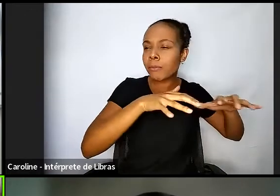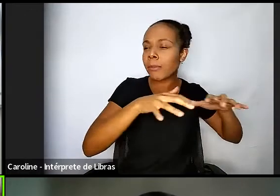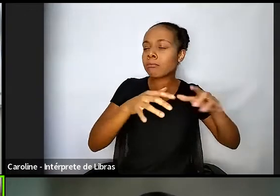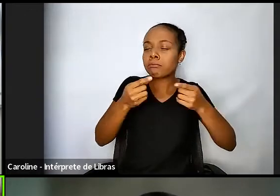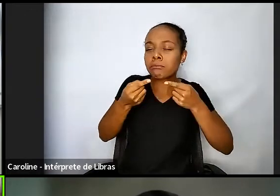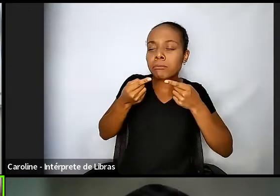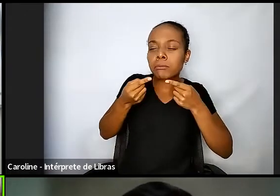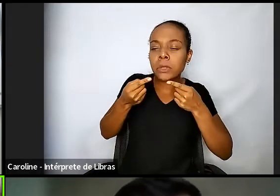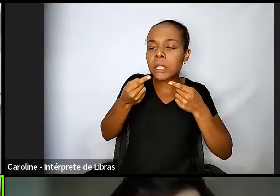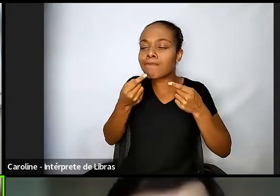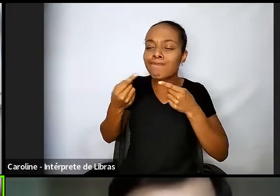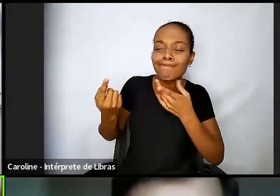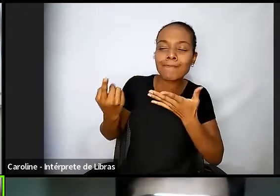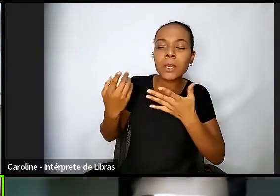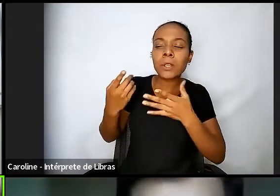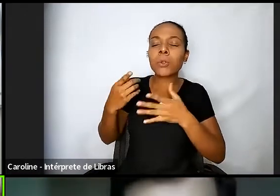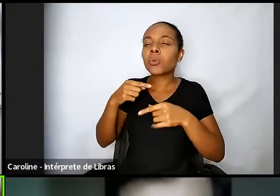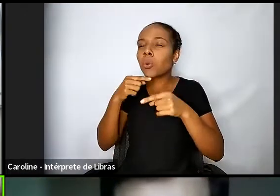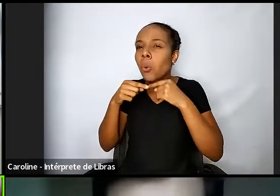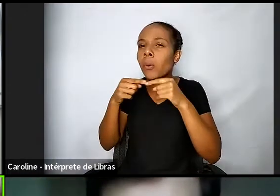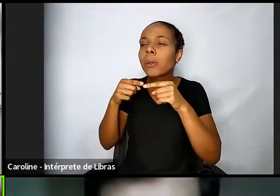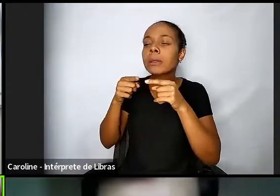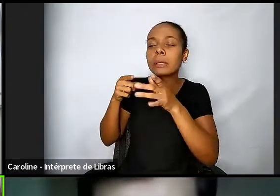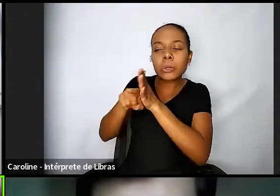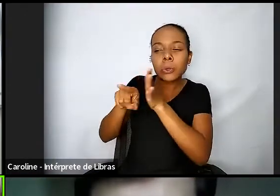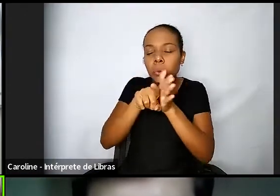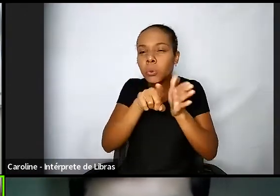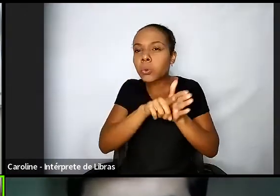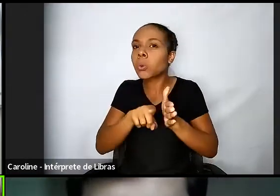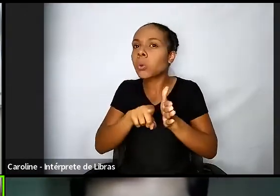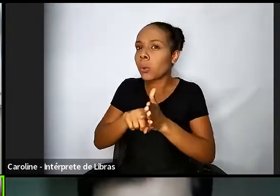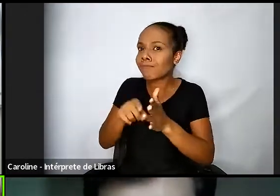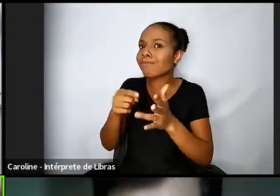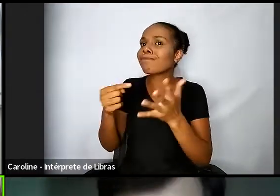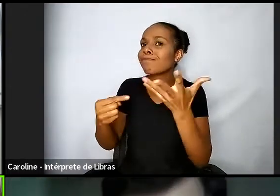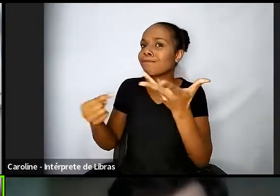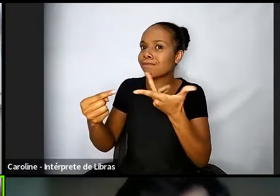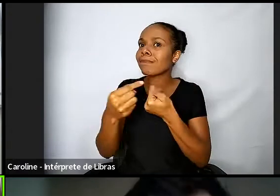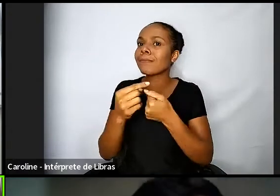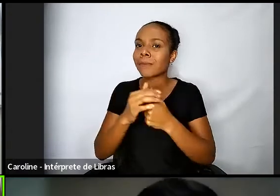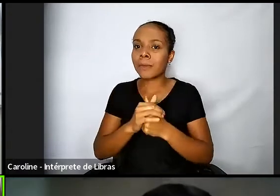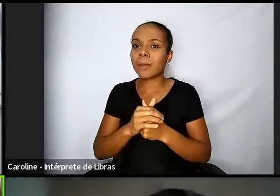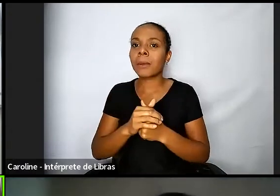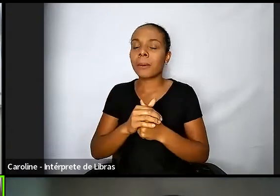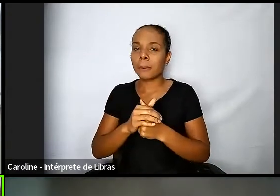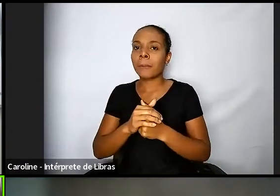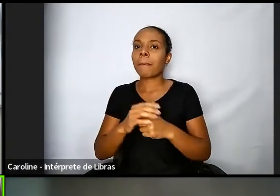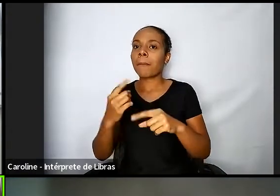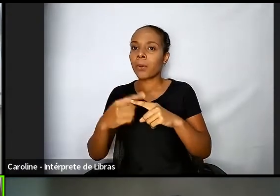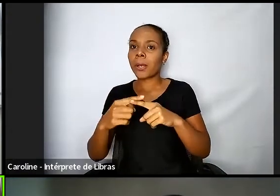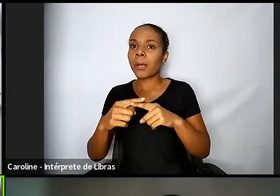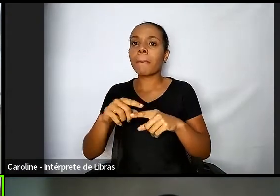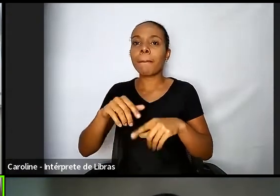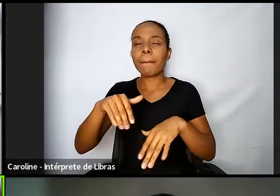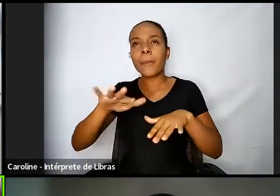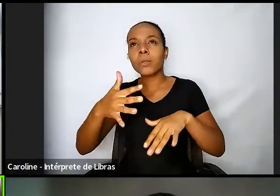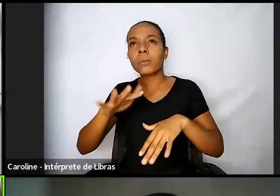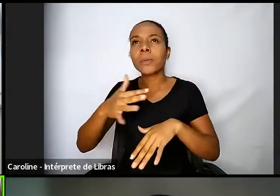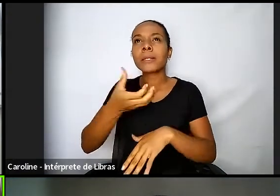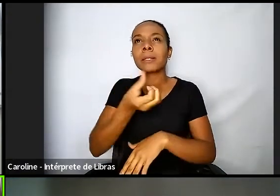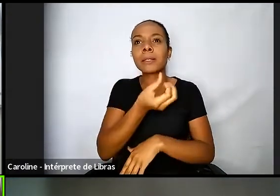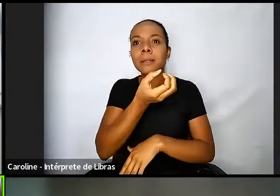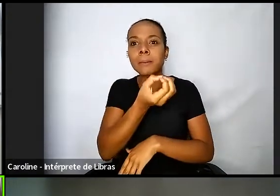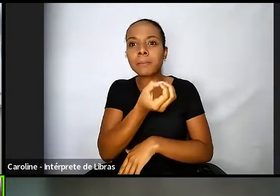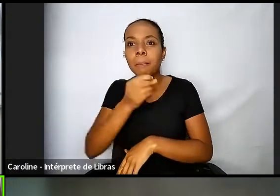são bem maiores, estimam até na ordem de 60 mil pessoas em situação de rua em São Paulo. É